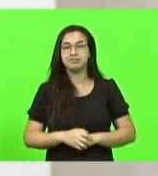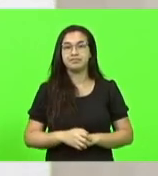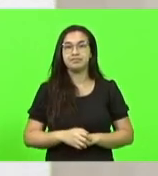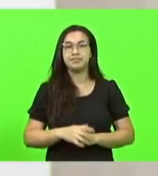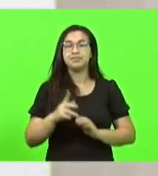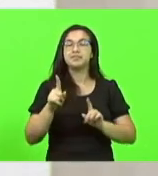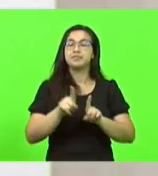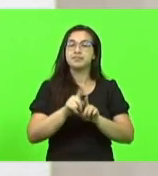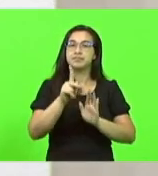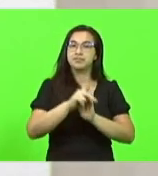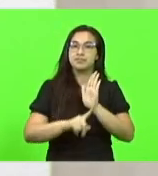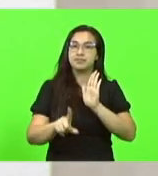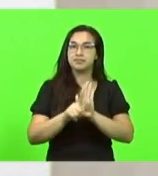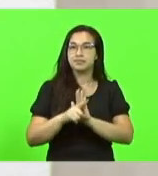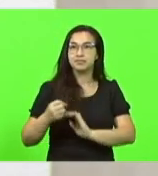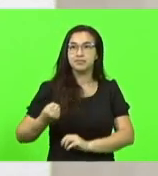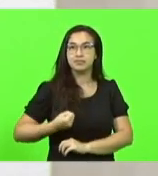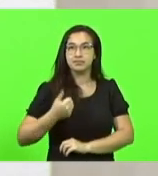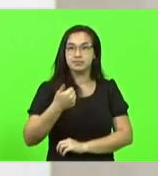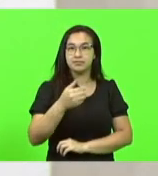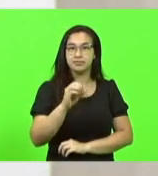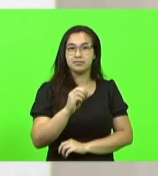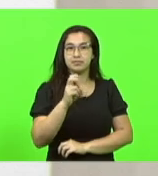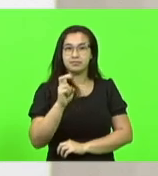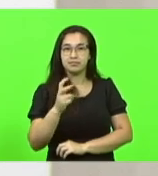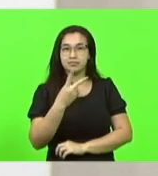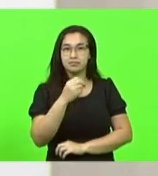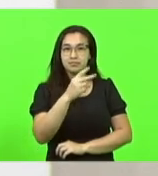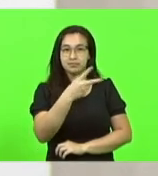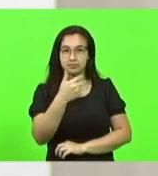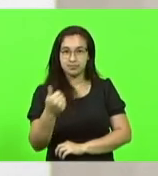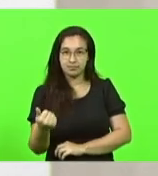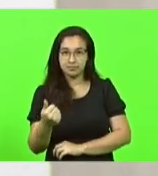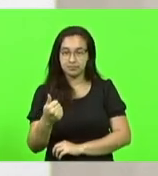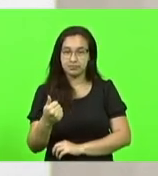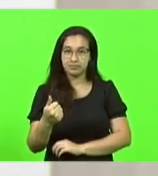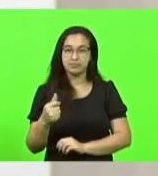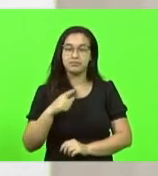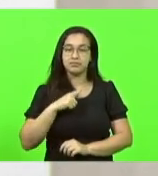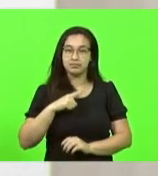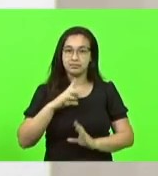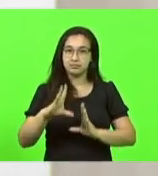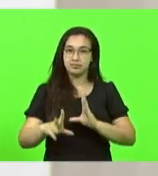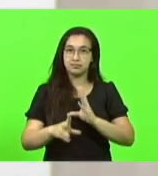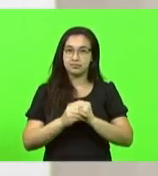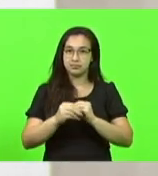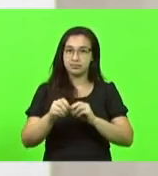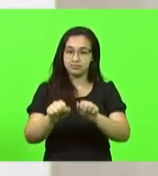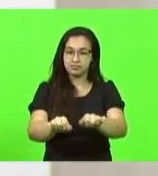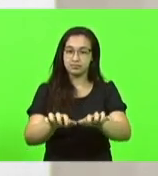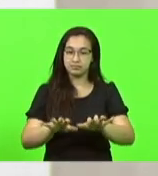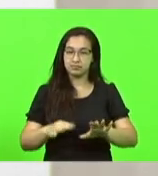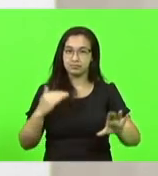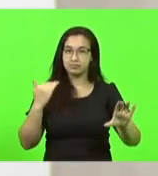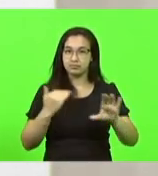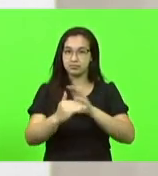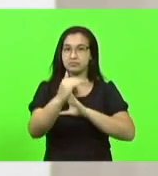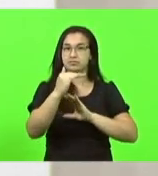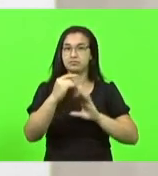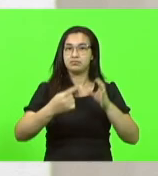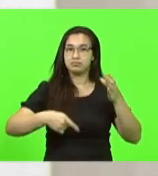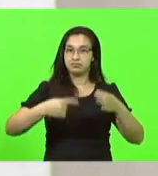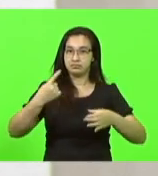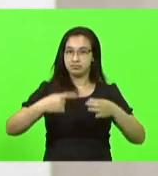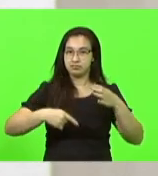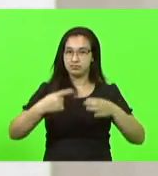projeto de lei nº 105-2021 recebeu emenda em plenário e foi encaminhado às comissões.